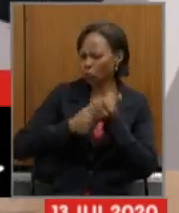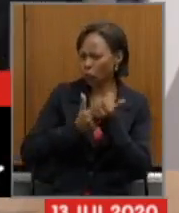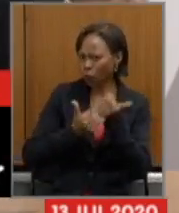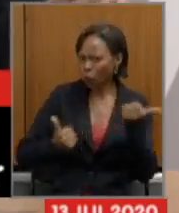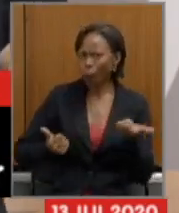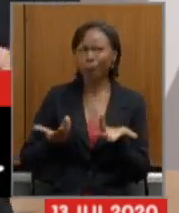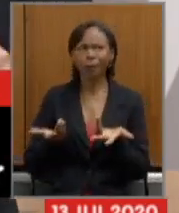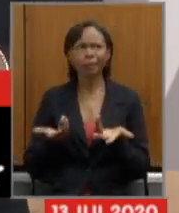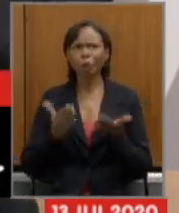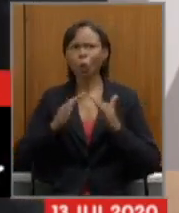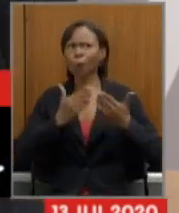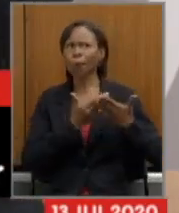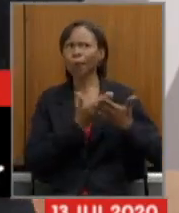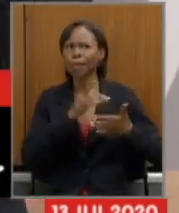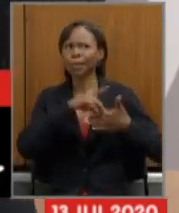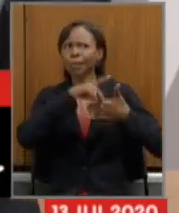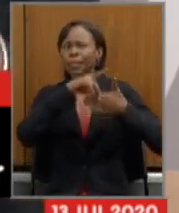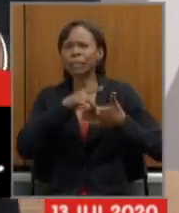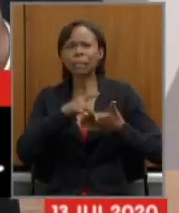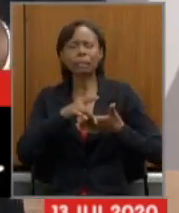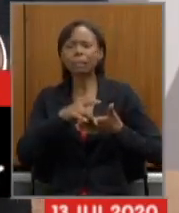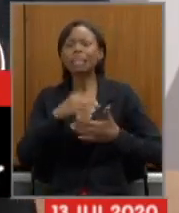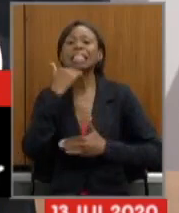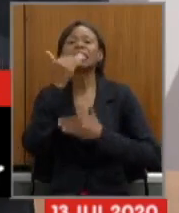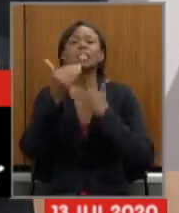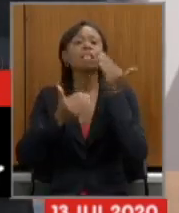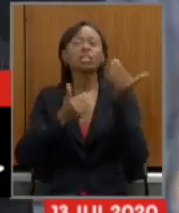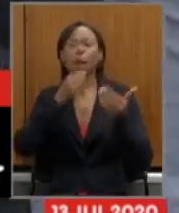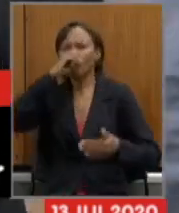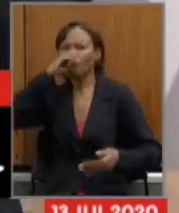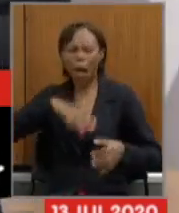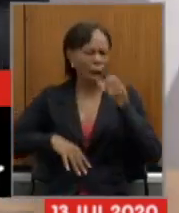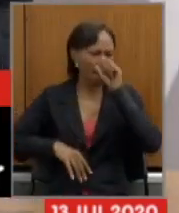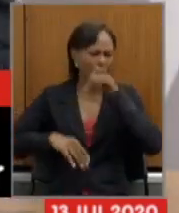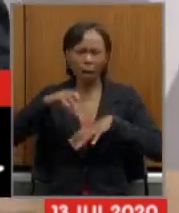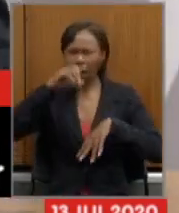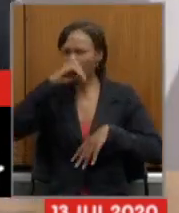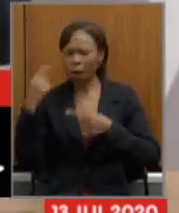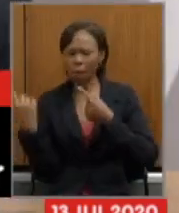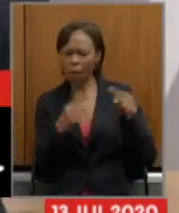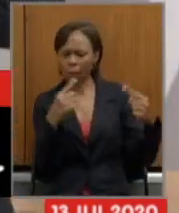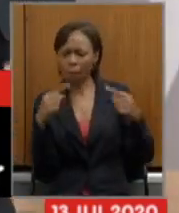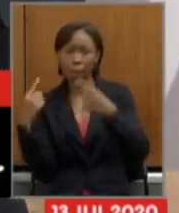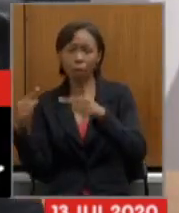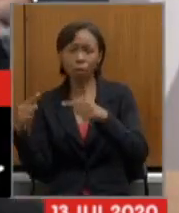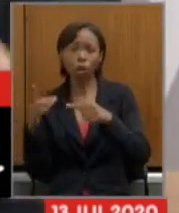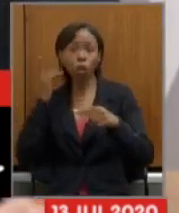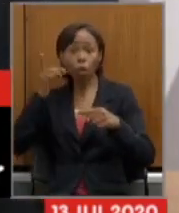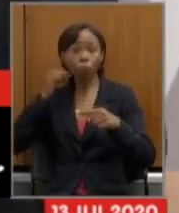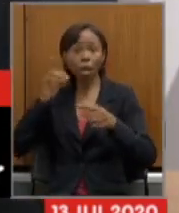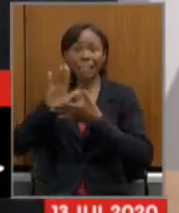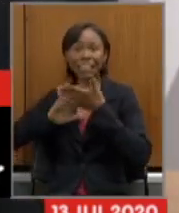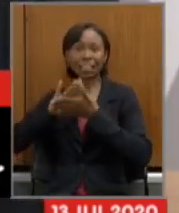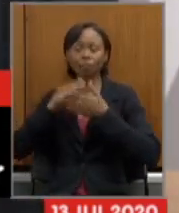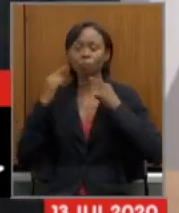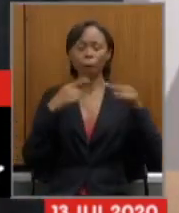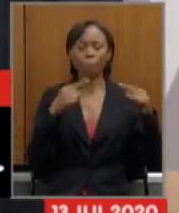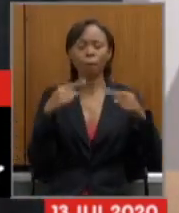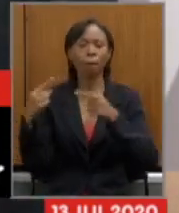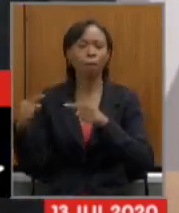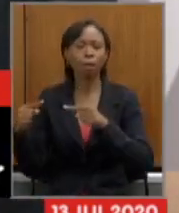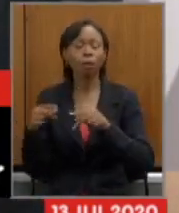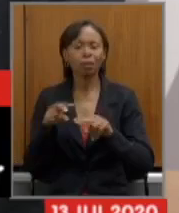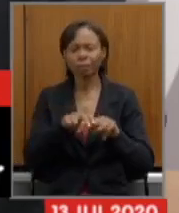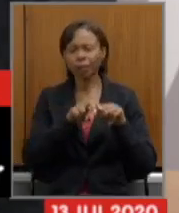assim tem sido como nós todos temos sido agredidos por qualquer deputado que fosse por conta da